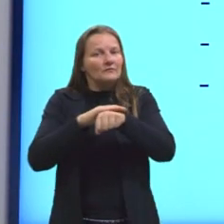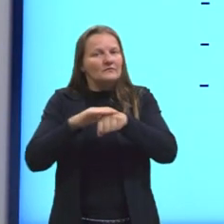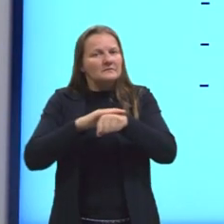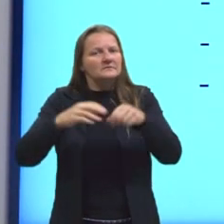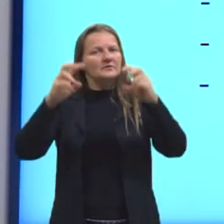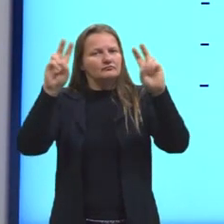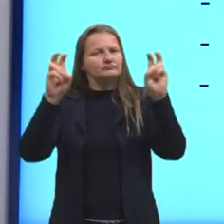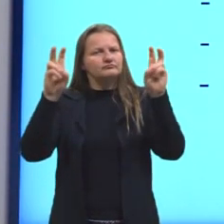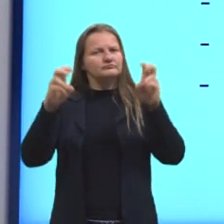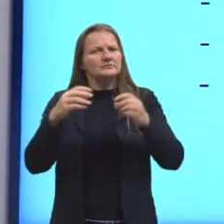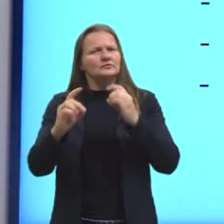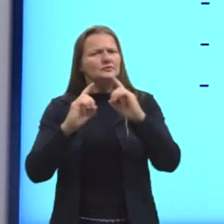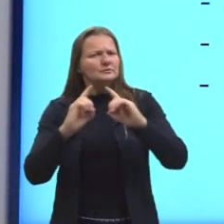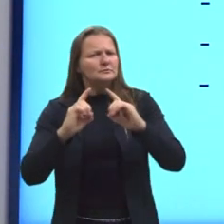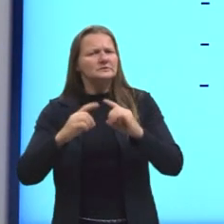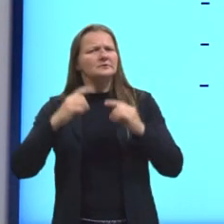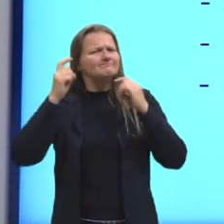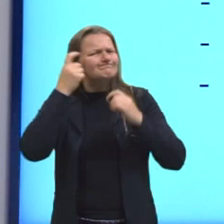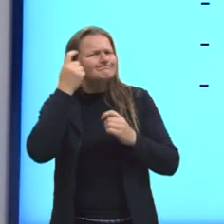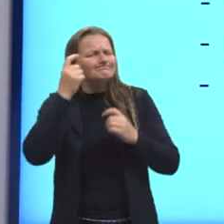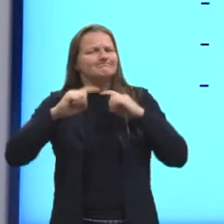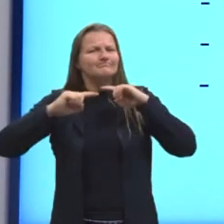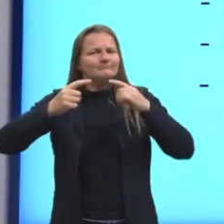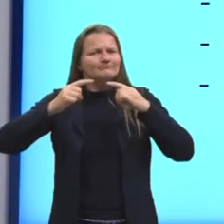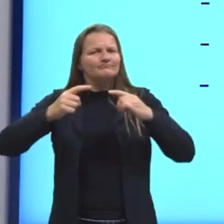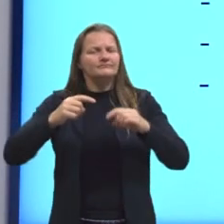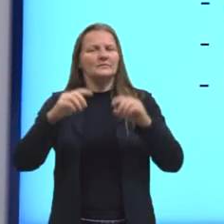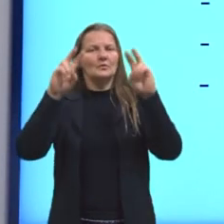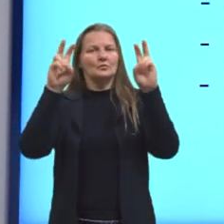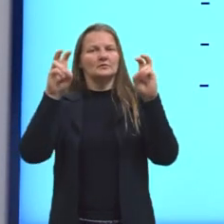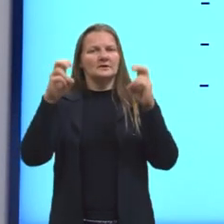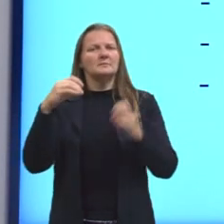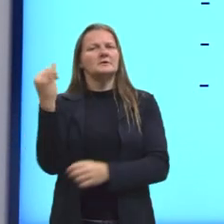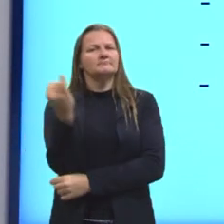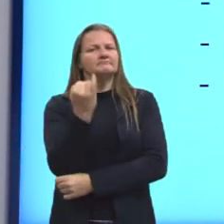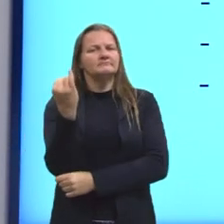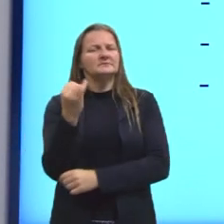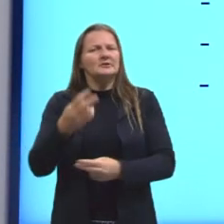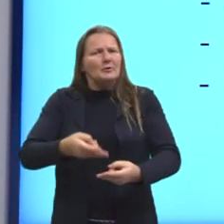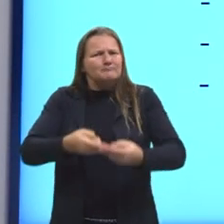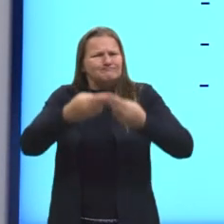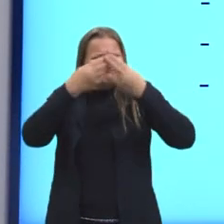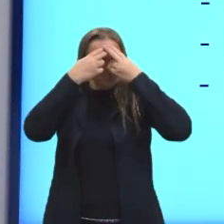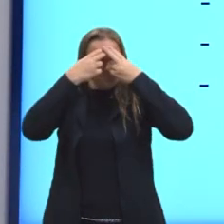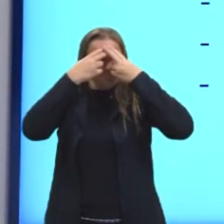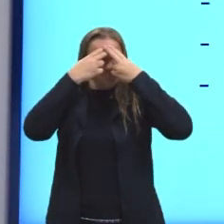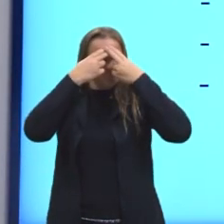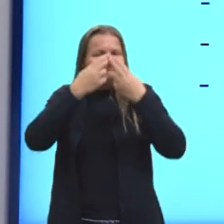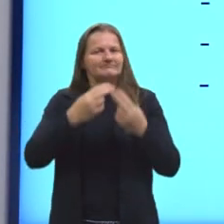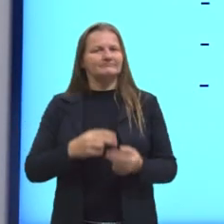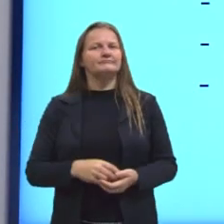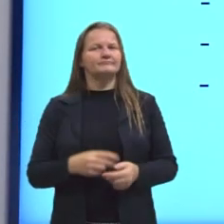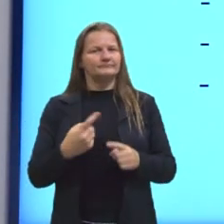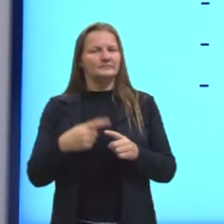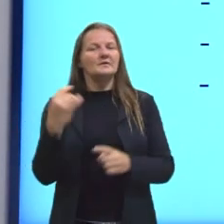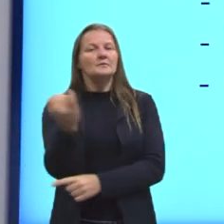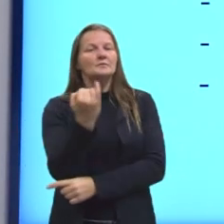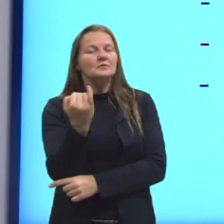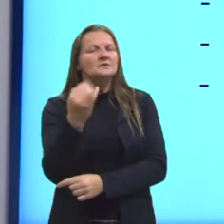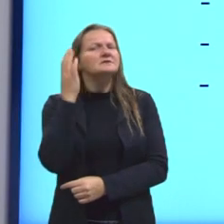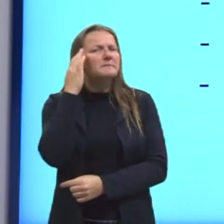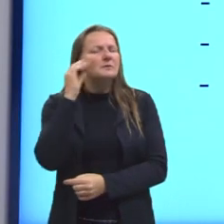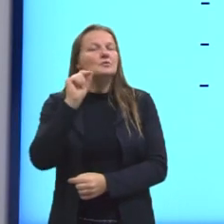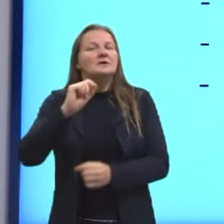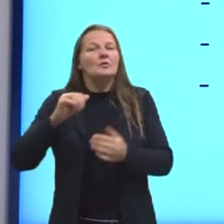assunto, debater ele criticamente, e é um assunto muito sério, é um evento traumático, então é importante a gente saber o que